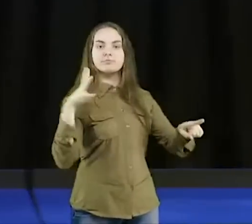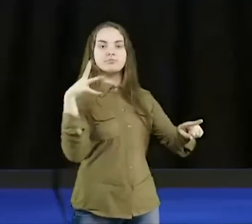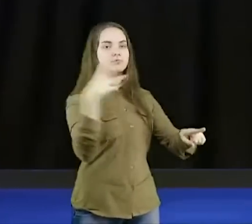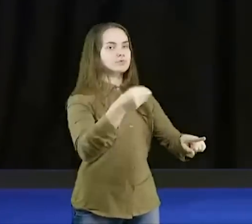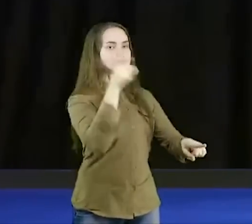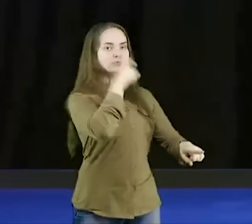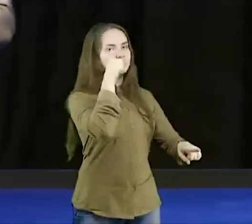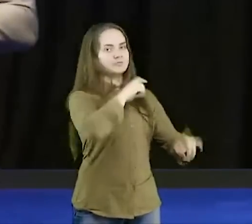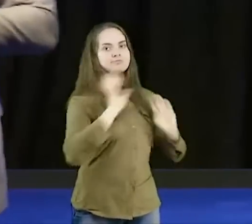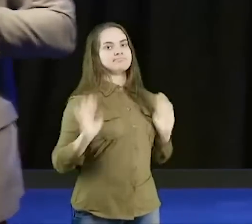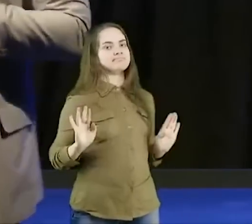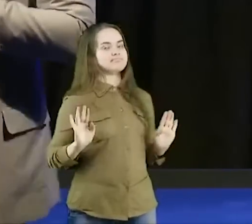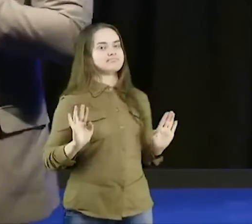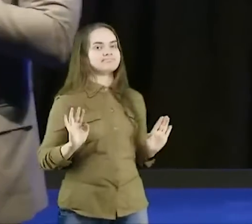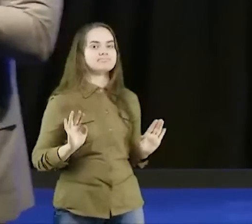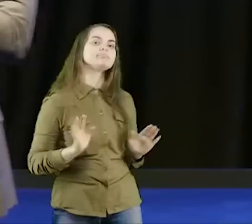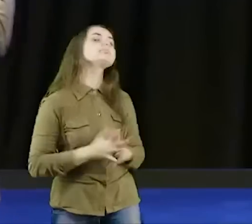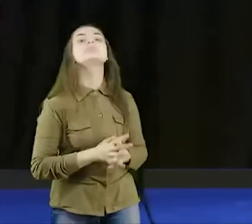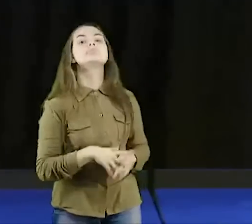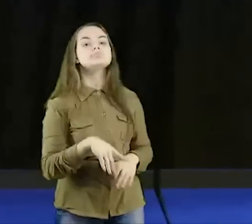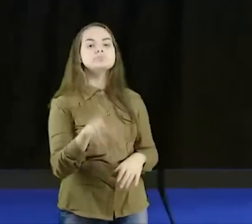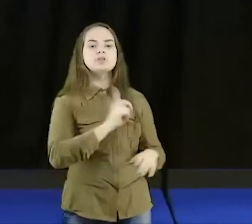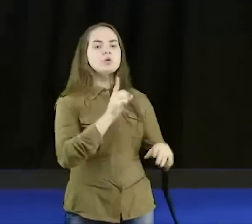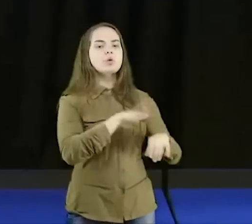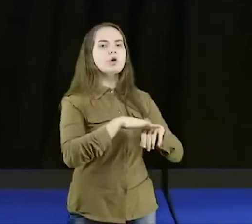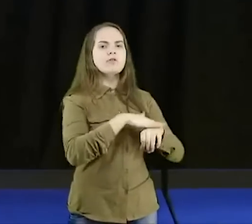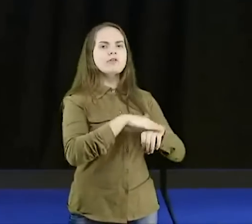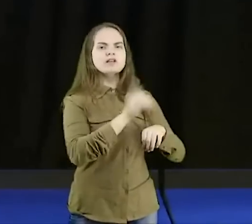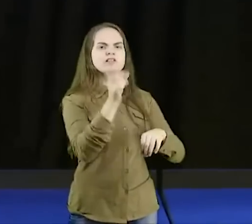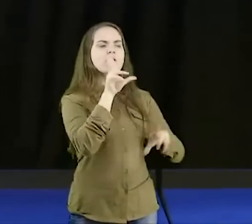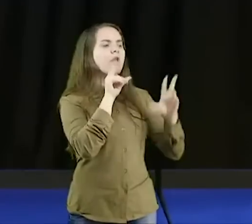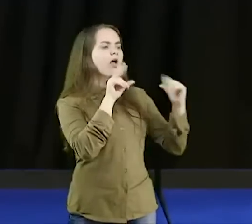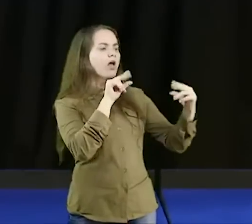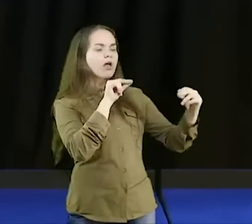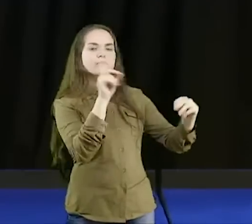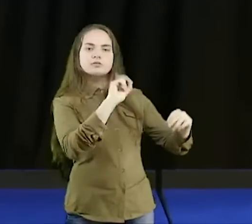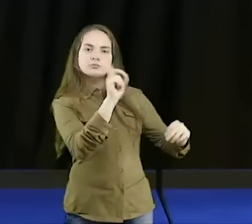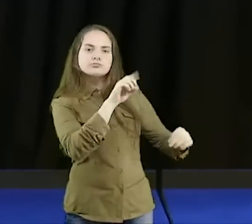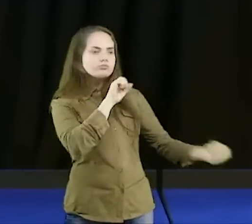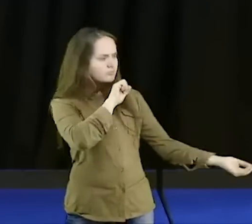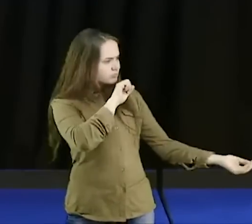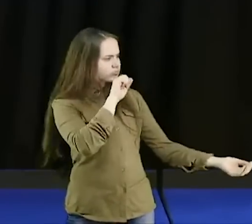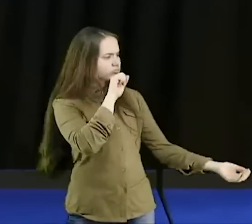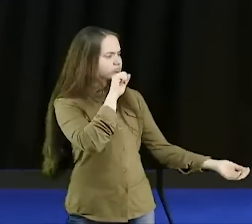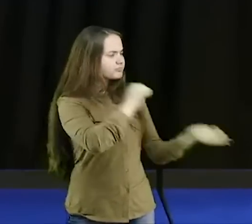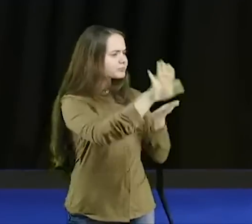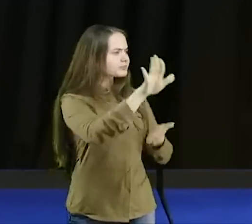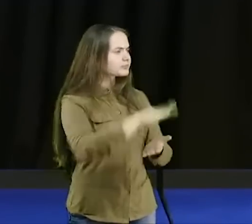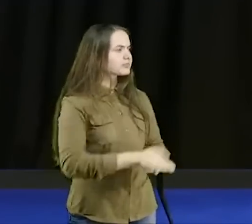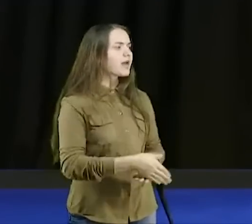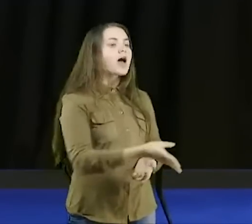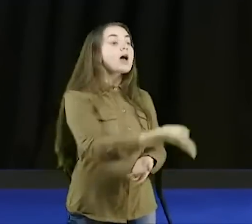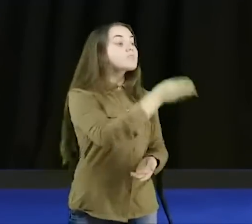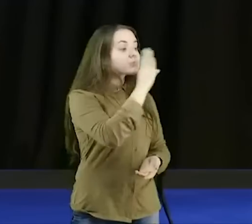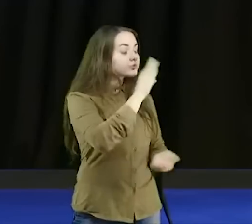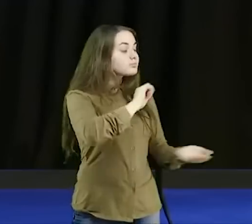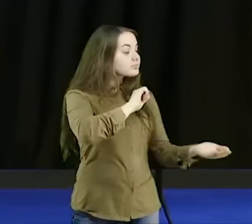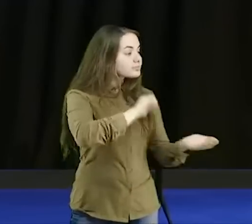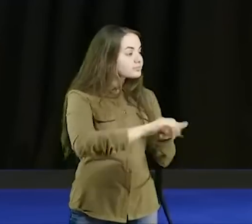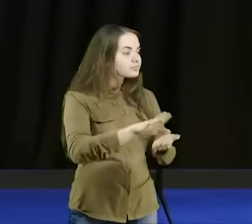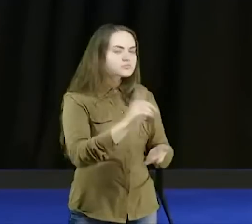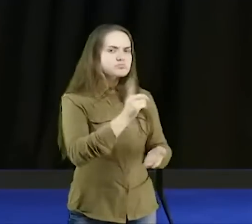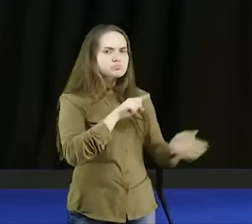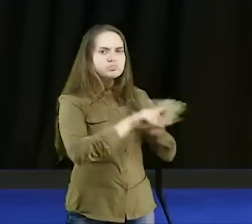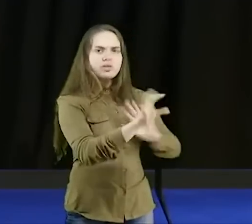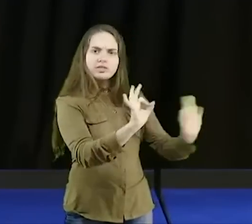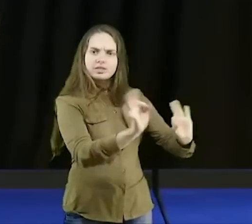confiável, então, precisa conversar, em nome de Jesus, cala-te, sai, sai, em nome de Jesus, cala tua boca, não, porque eu não te perguntei nada,